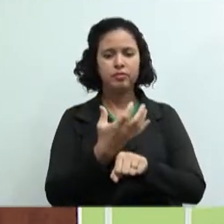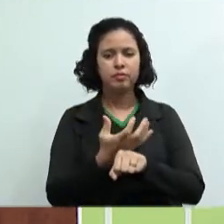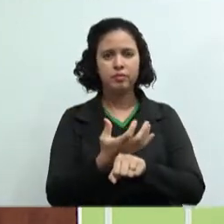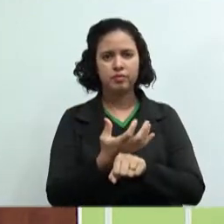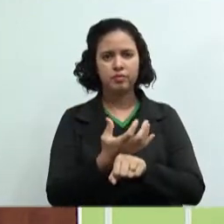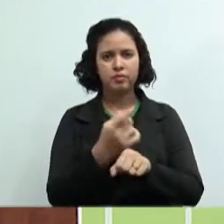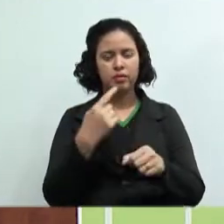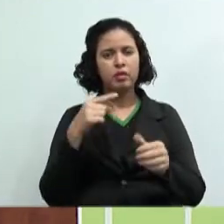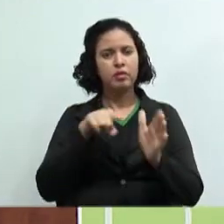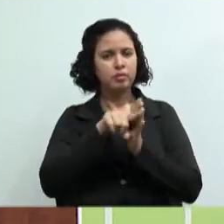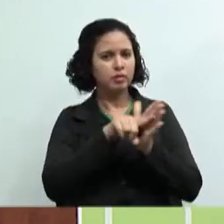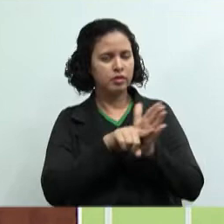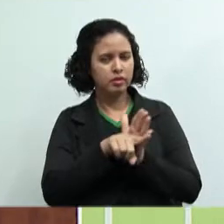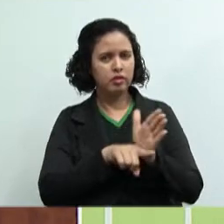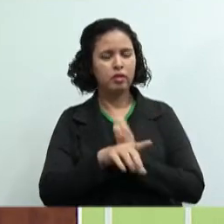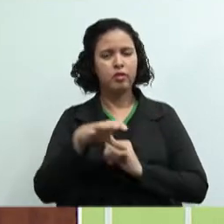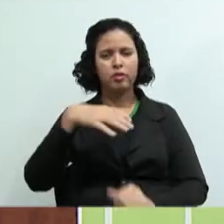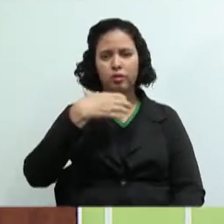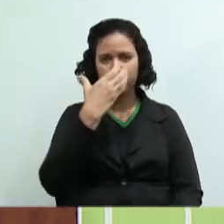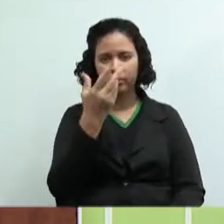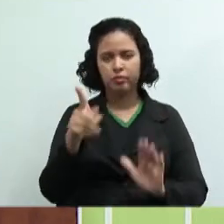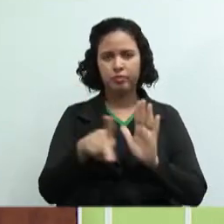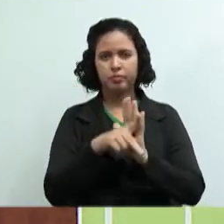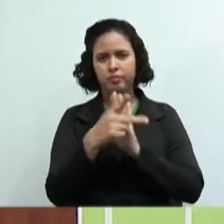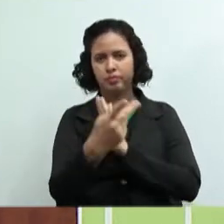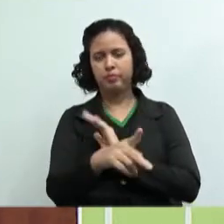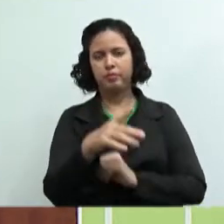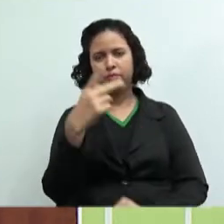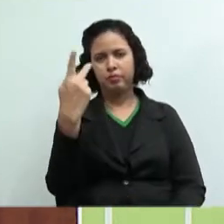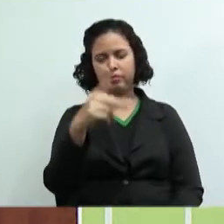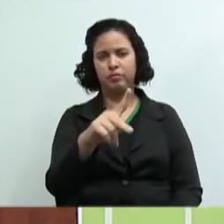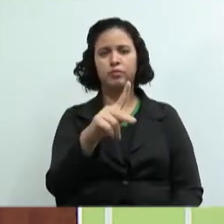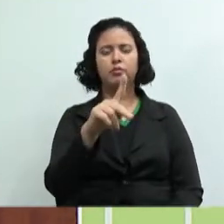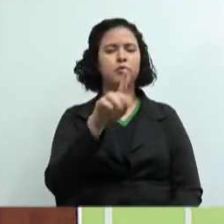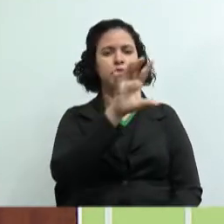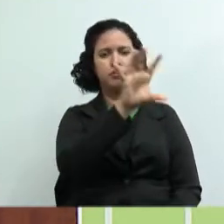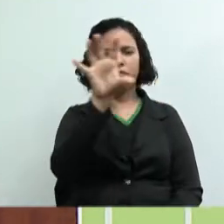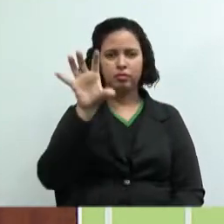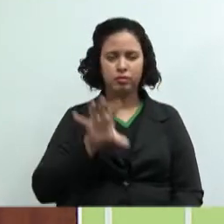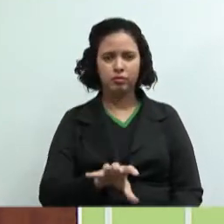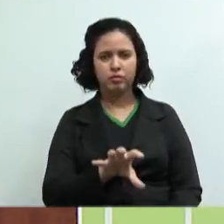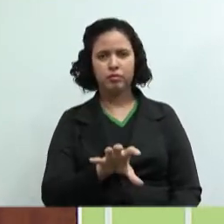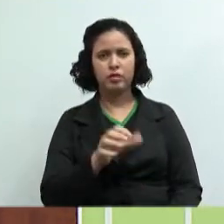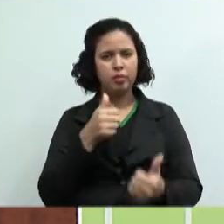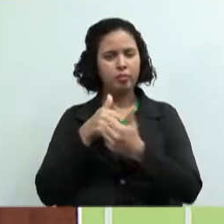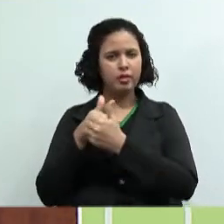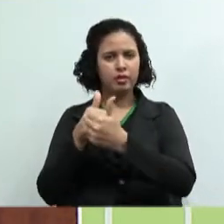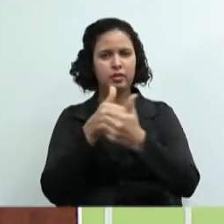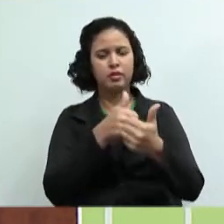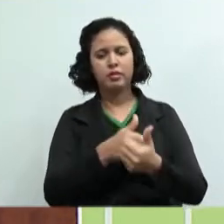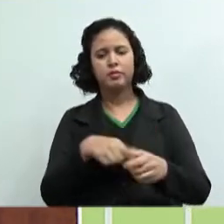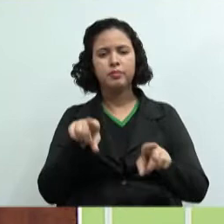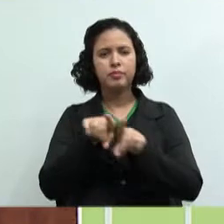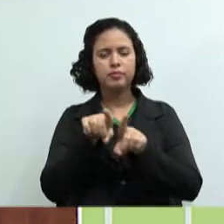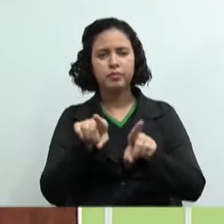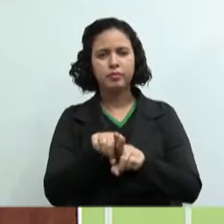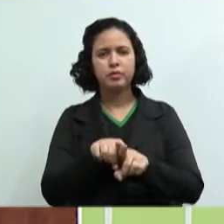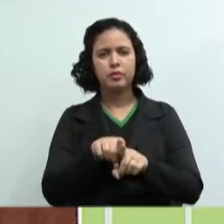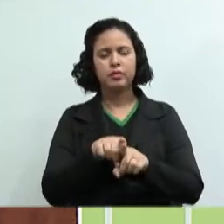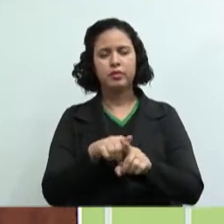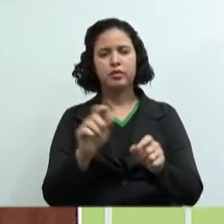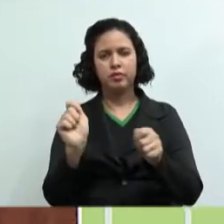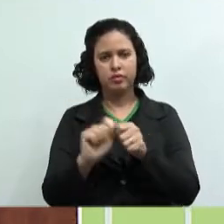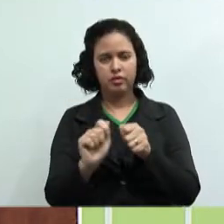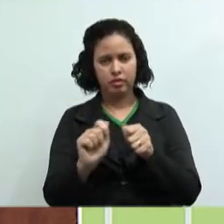vocês pesquisarem frutas típicas da sua região, que são cultivadas aí, e fazer o quê? E construir